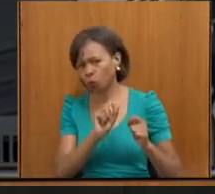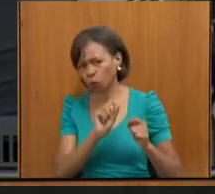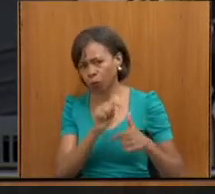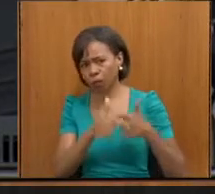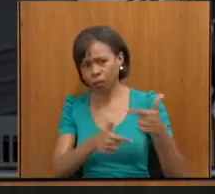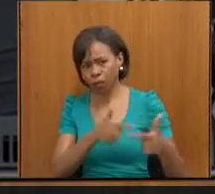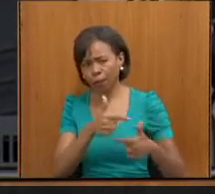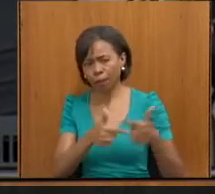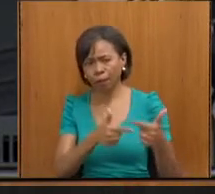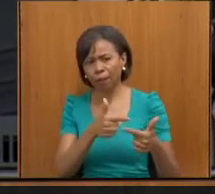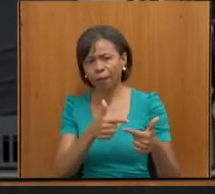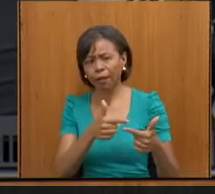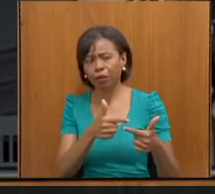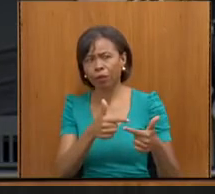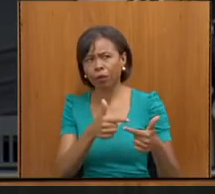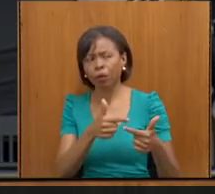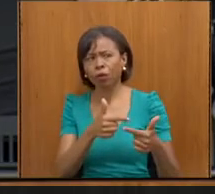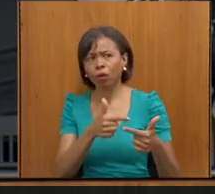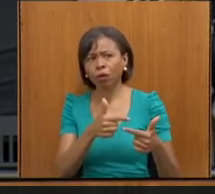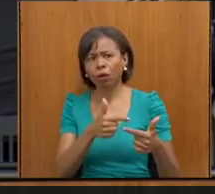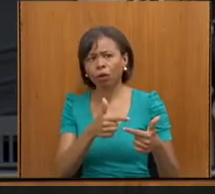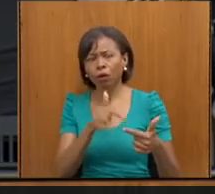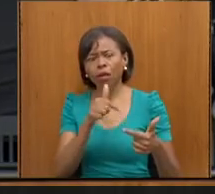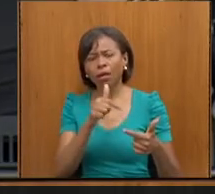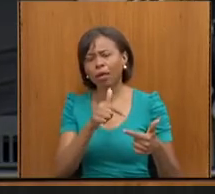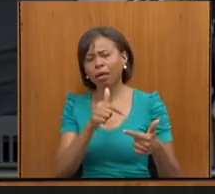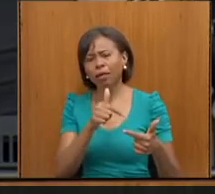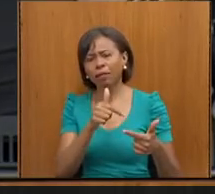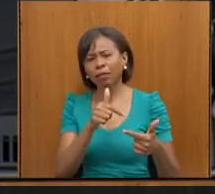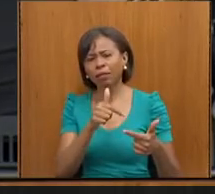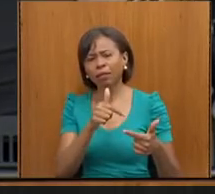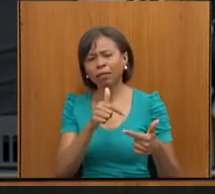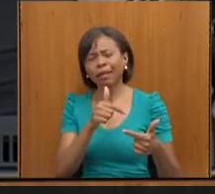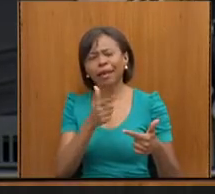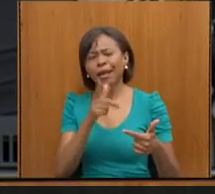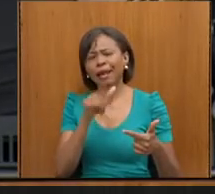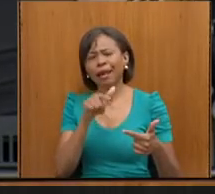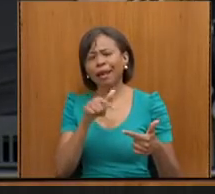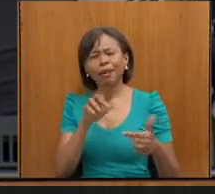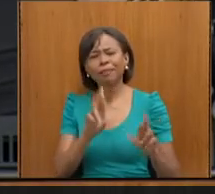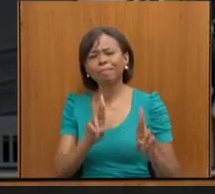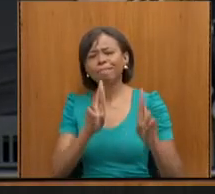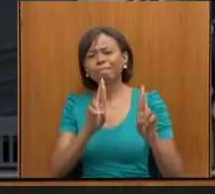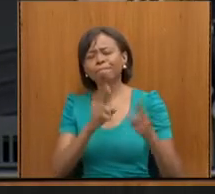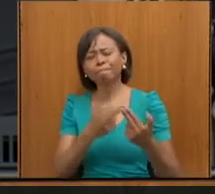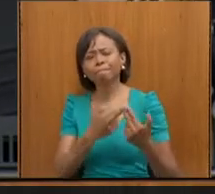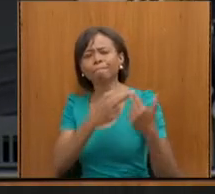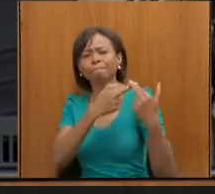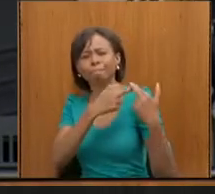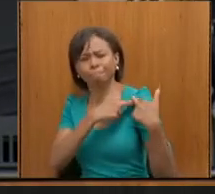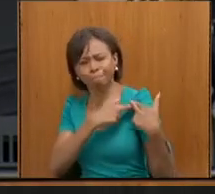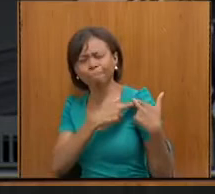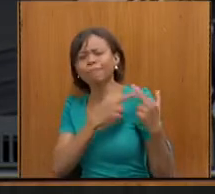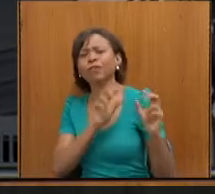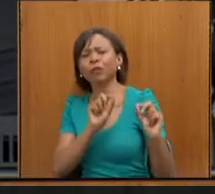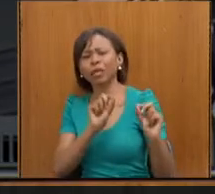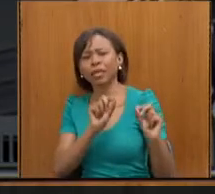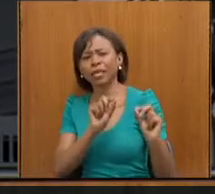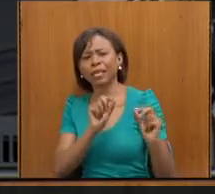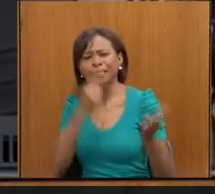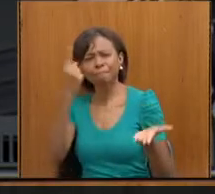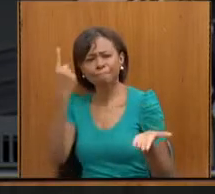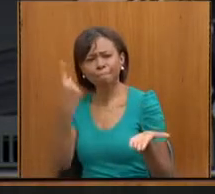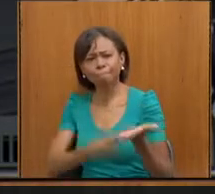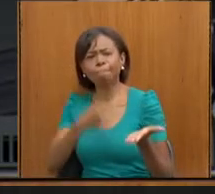Um dos grandes, da grande missão que a gente tem, deputado, é de dar concretude